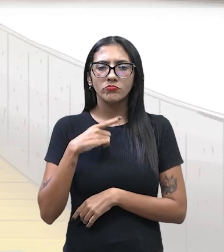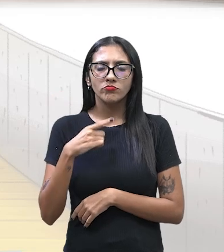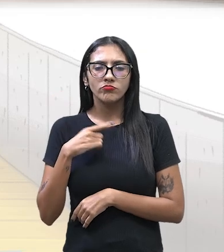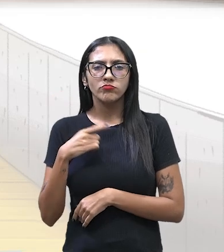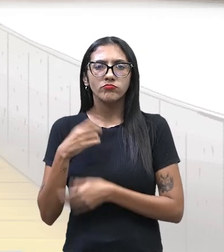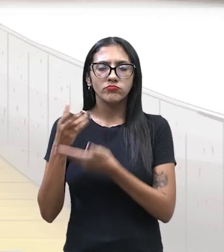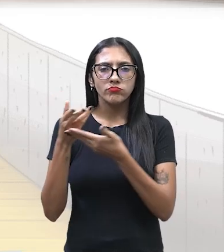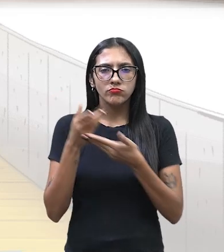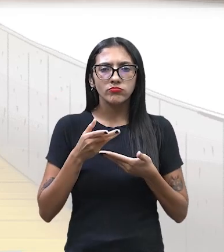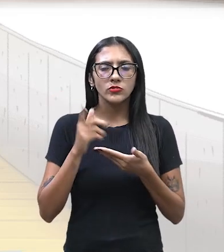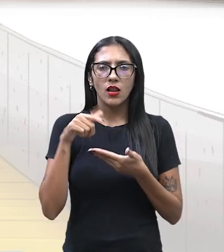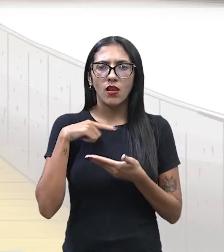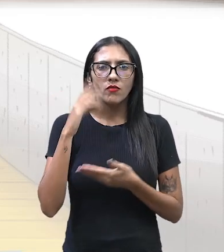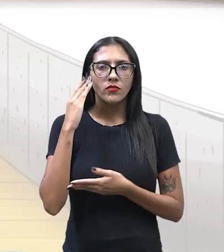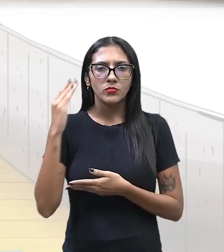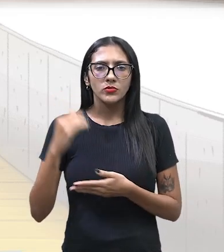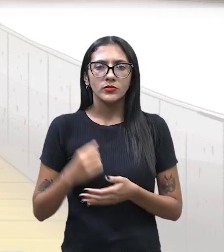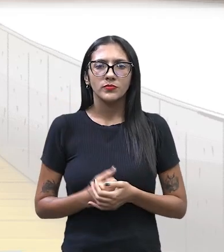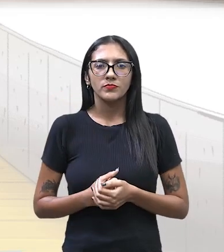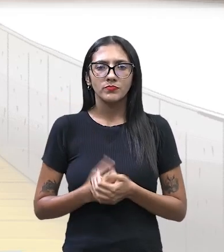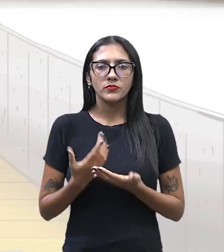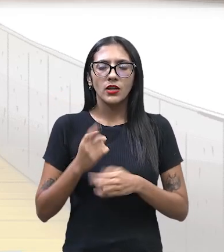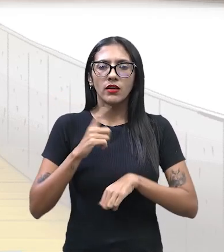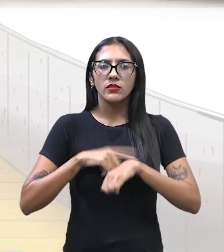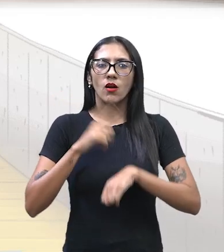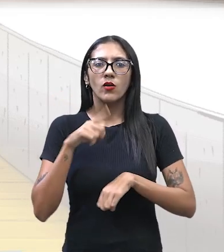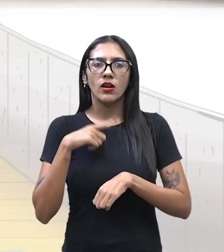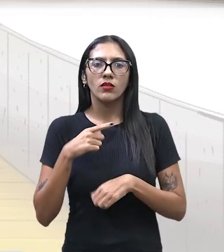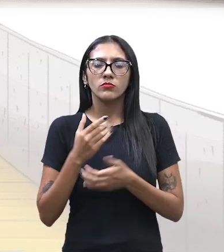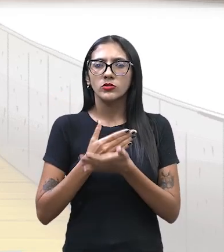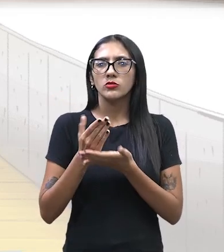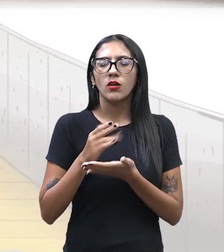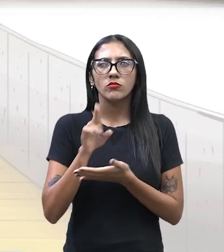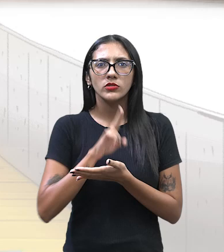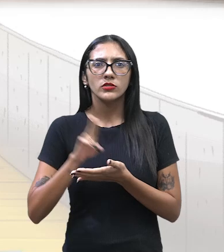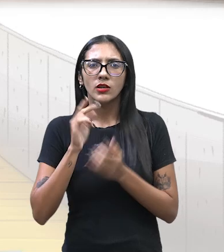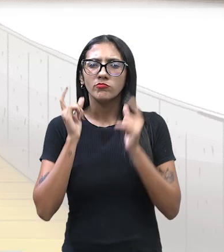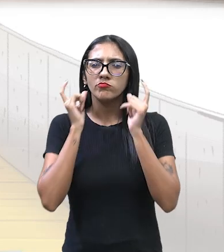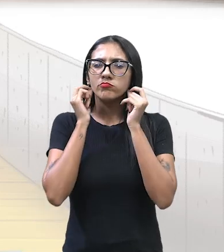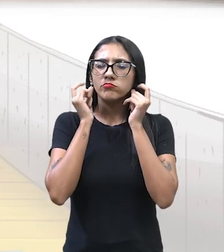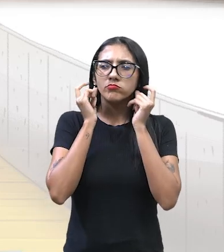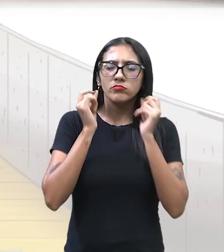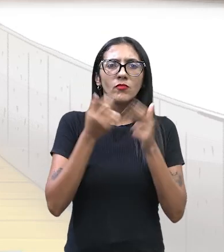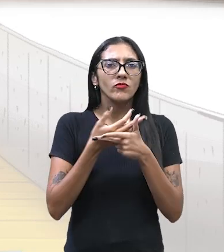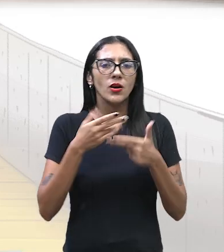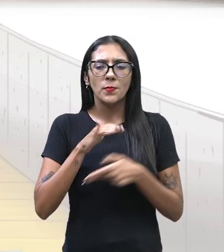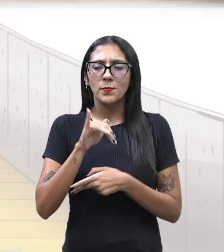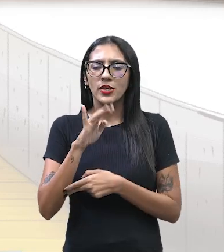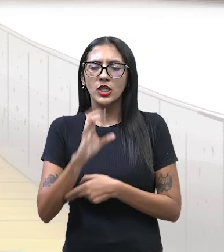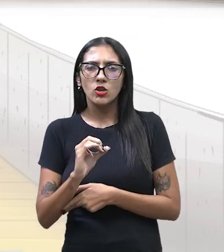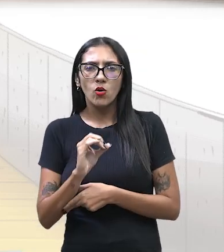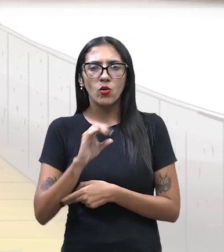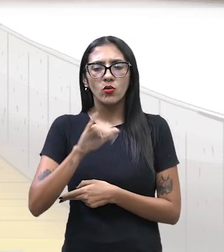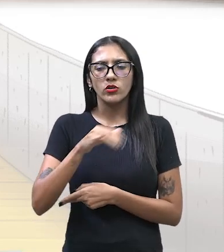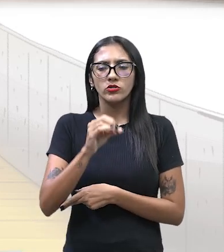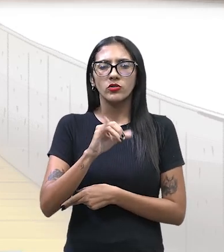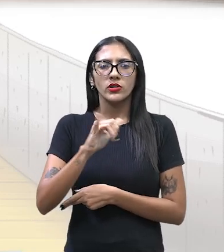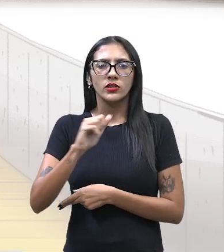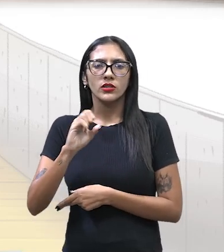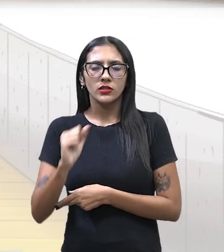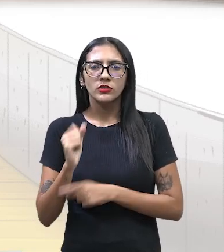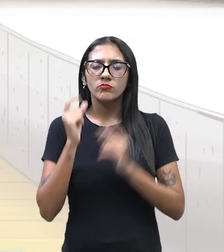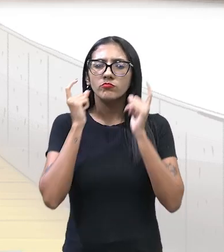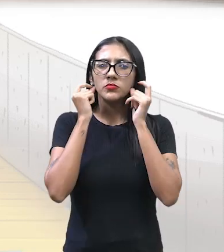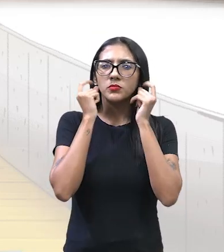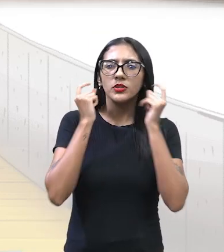ficou muito famosa, é amazonense. E, de repente, ela começou a utilizar umas joias, umas bio-joias. Bio-joias. E aí, ela usava um brinco e cola. E